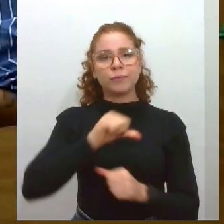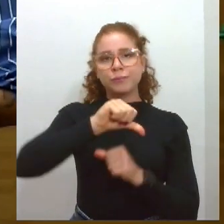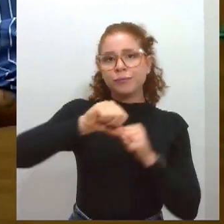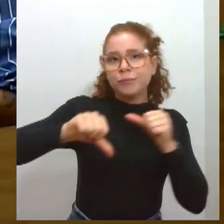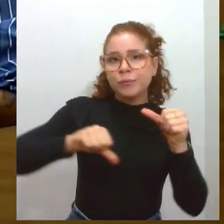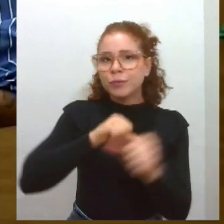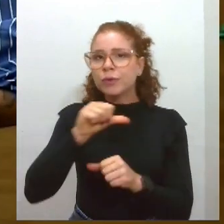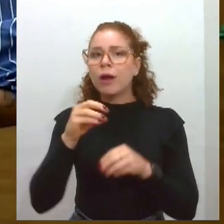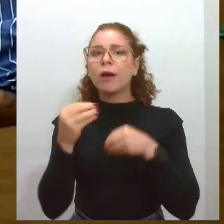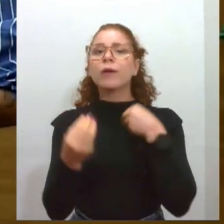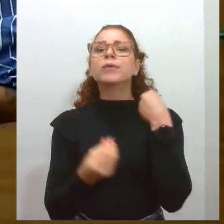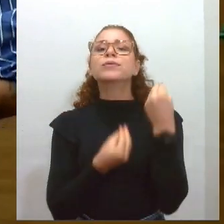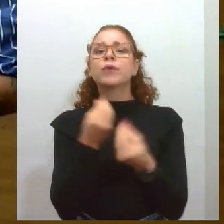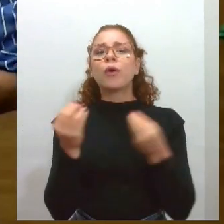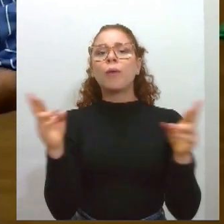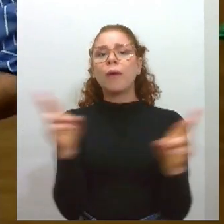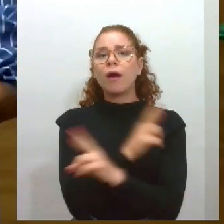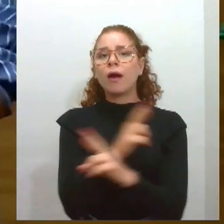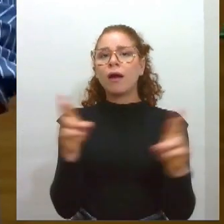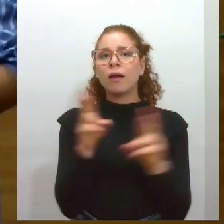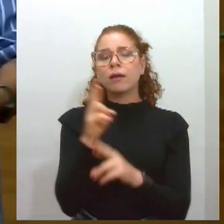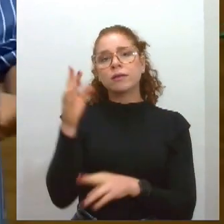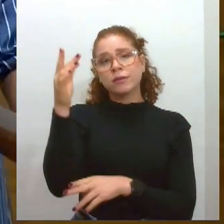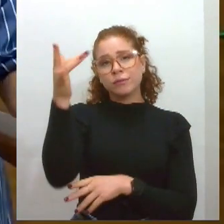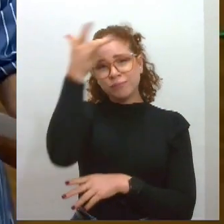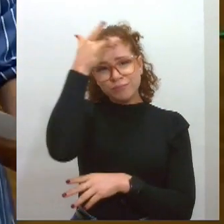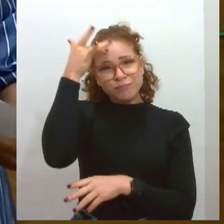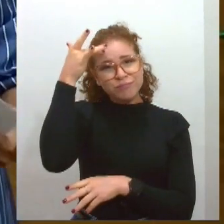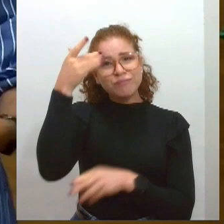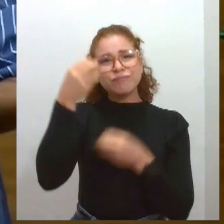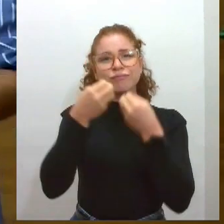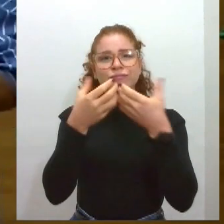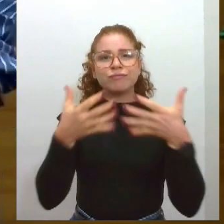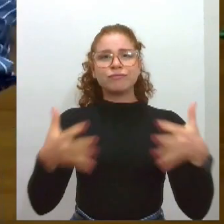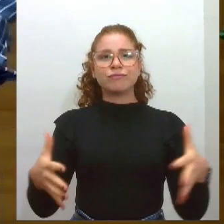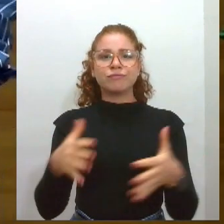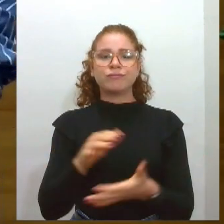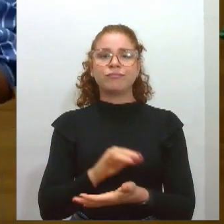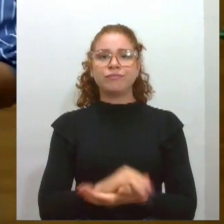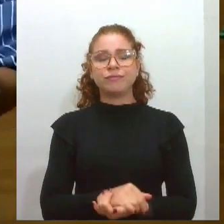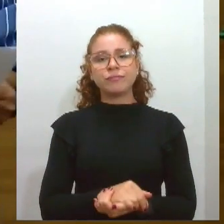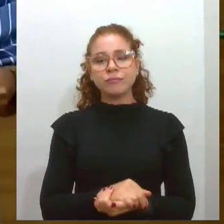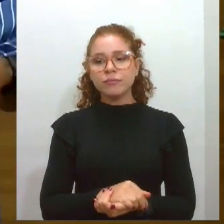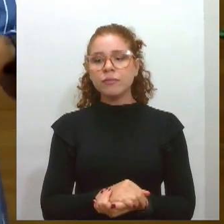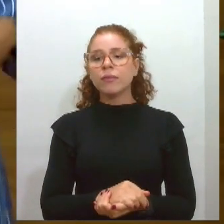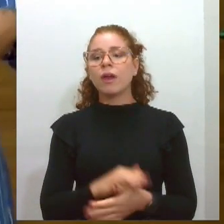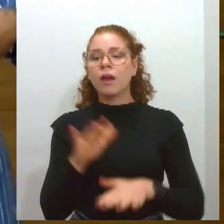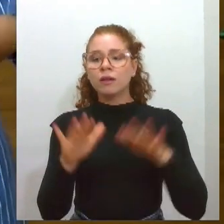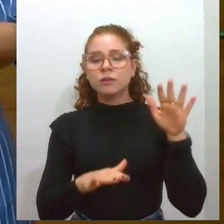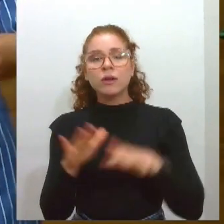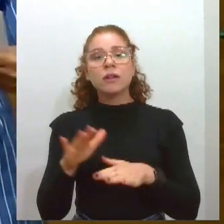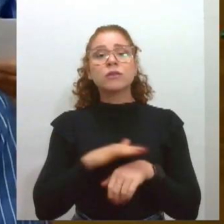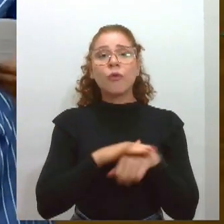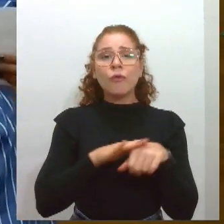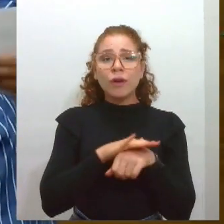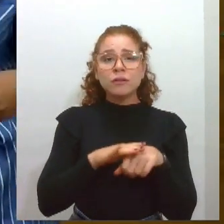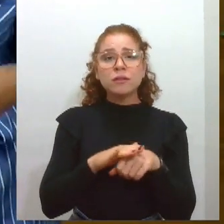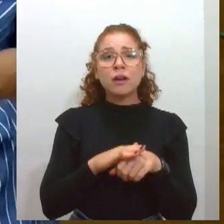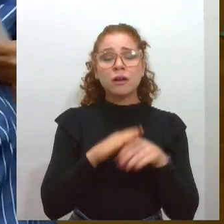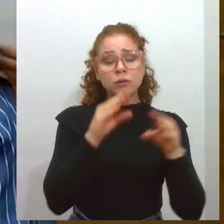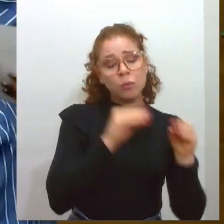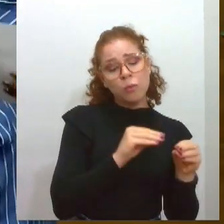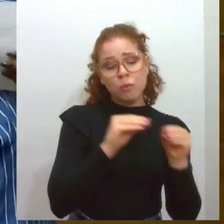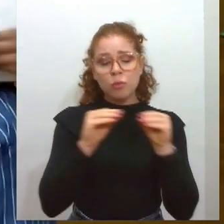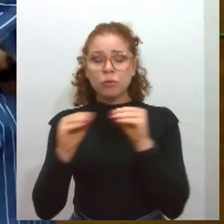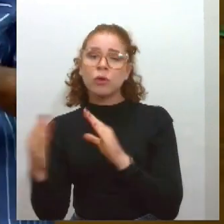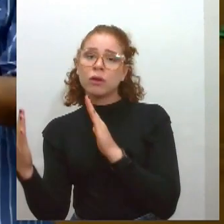alguns problemas de saúde mental. E aí, como a gente também estava conversando aqui, eles muitas vezes saem da casa dos pais, têm outras rotinas, né? Rotinas